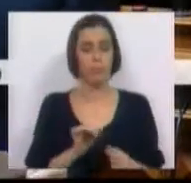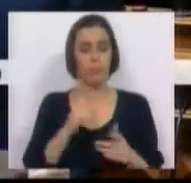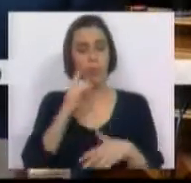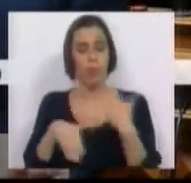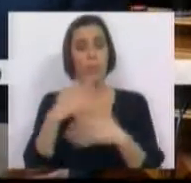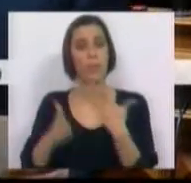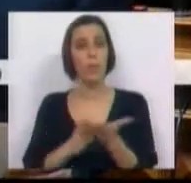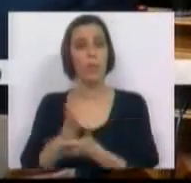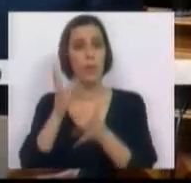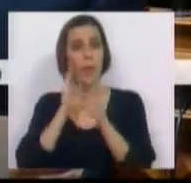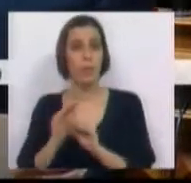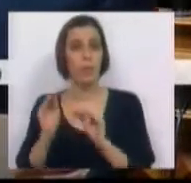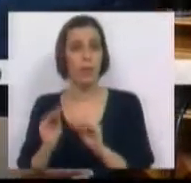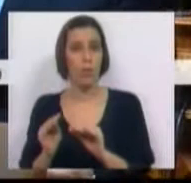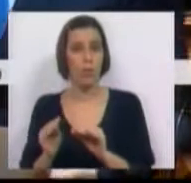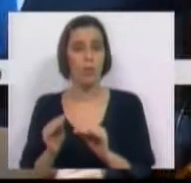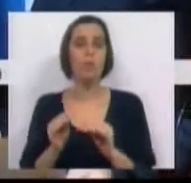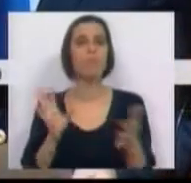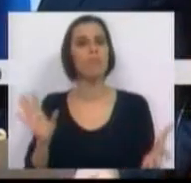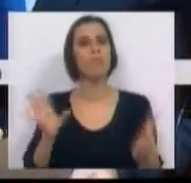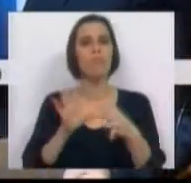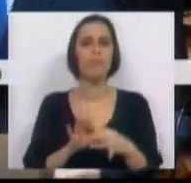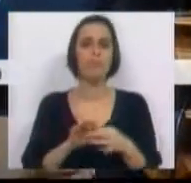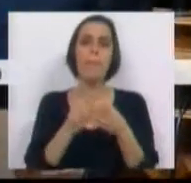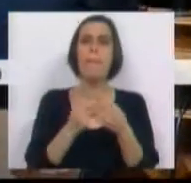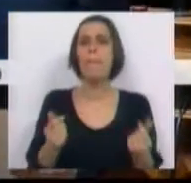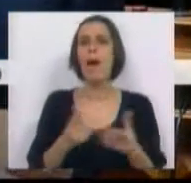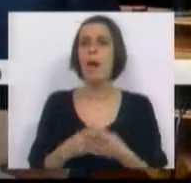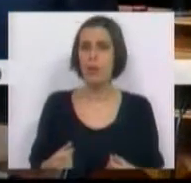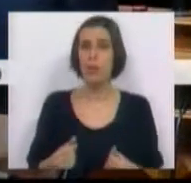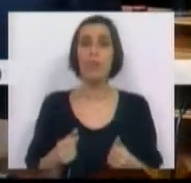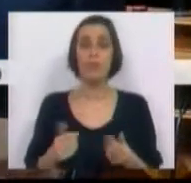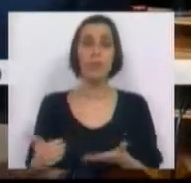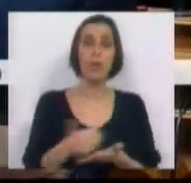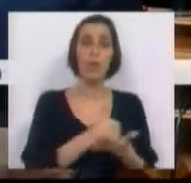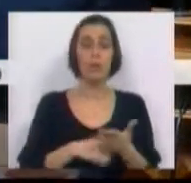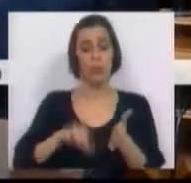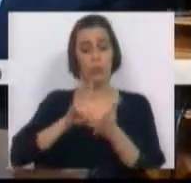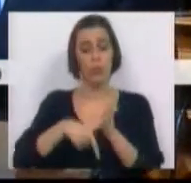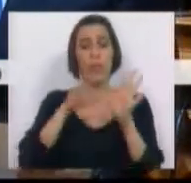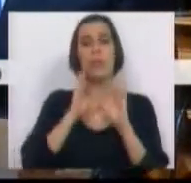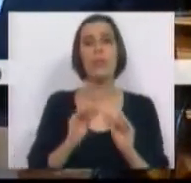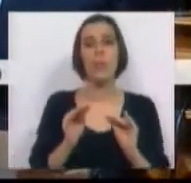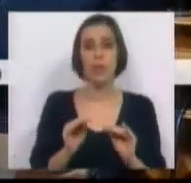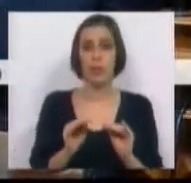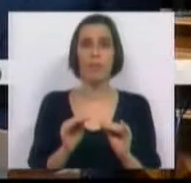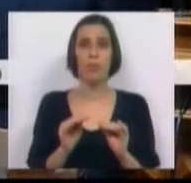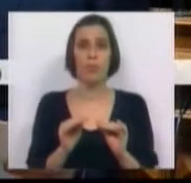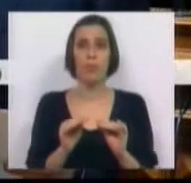da continuidade pedagógica, da adequação dos meios e recursos aos projetos educativos